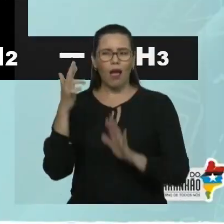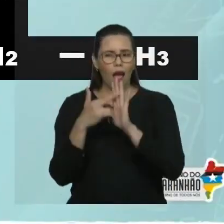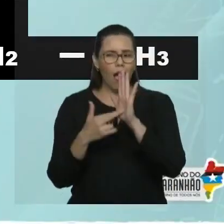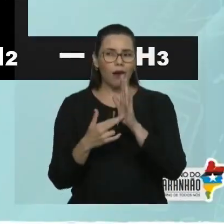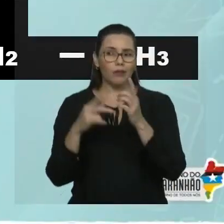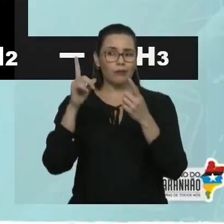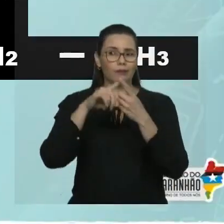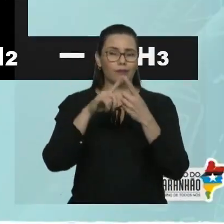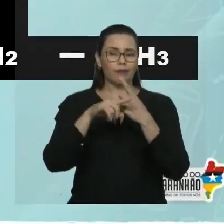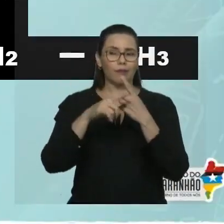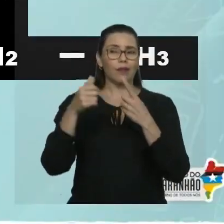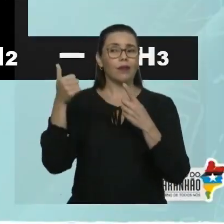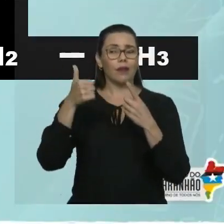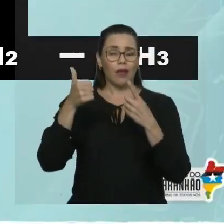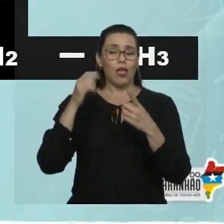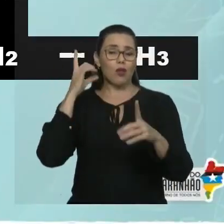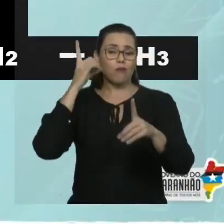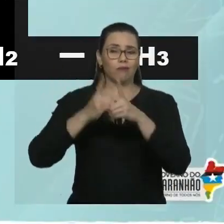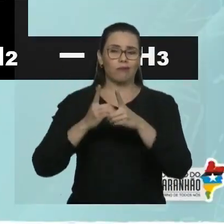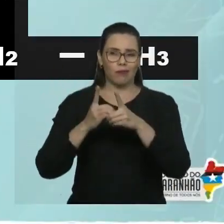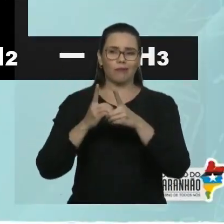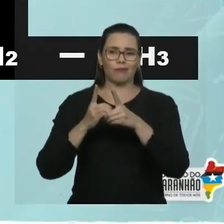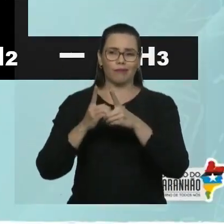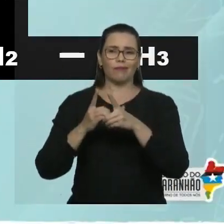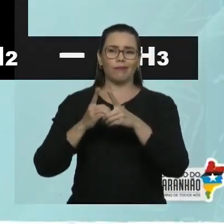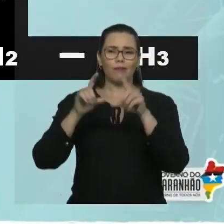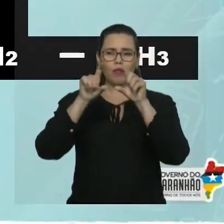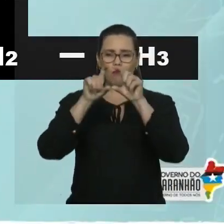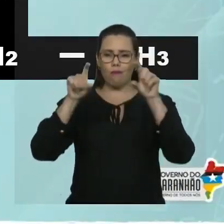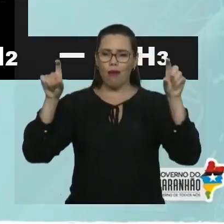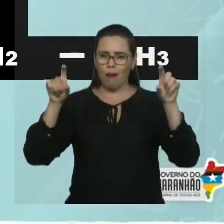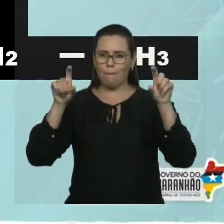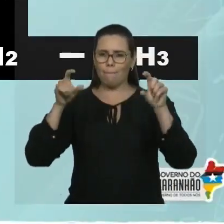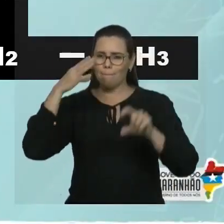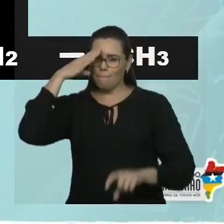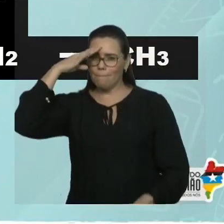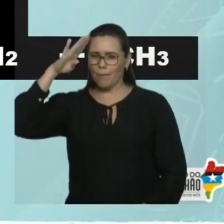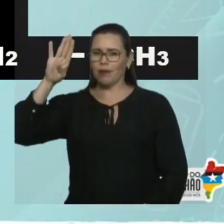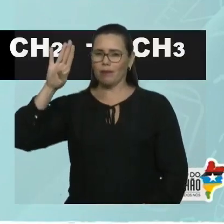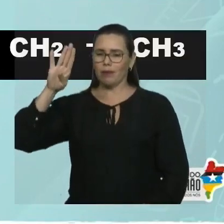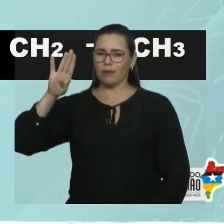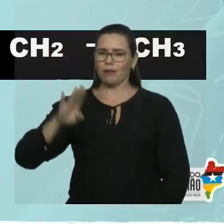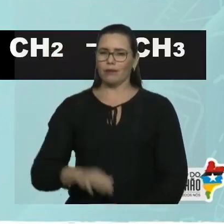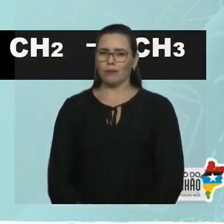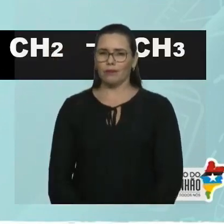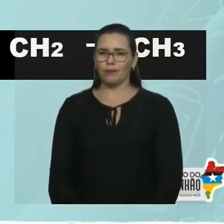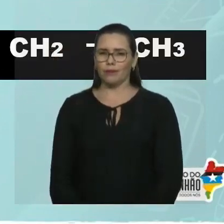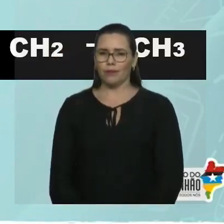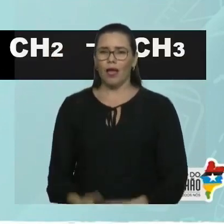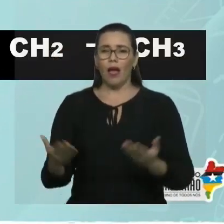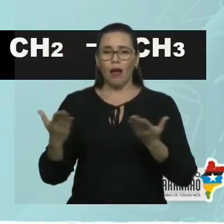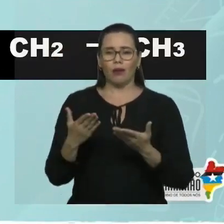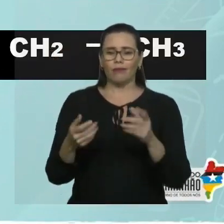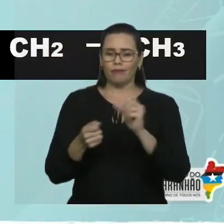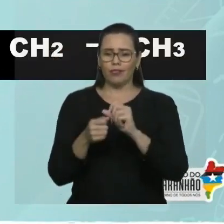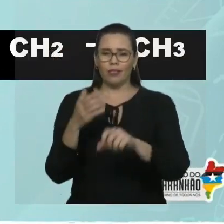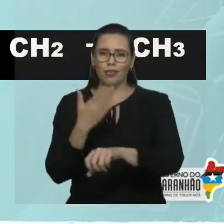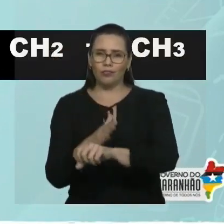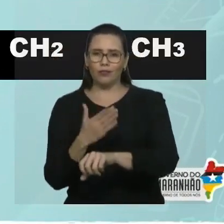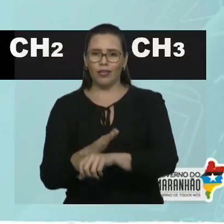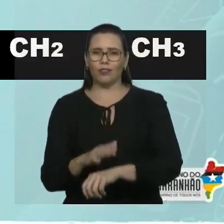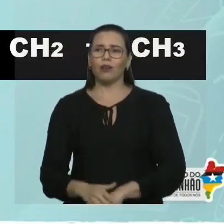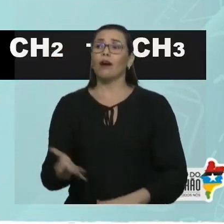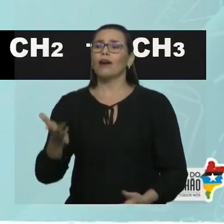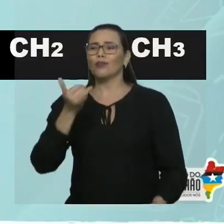primeira regra é achar a cadeia principal. Beleza? Vamos ver outro exemplo? Vamos fazer uma atividade. Ah, tá.